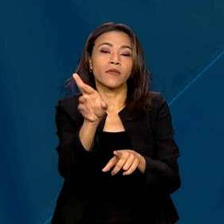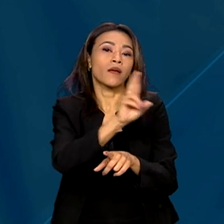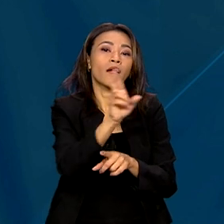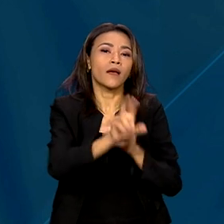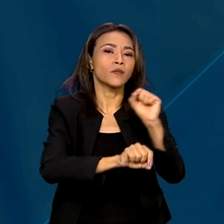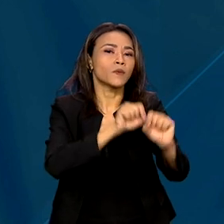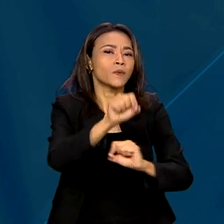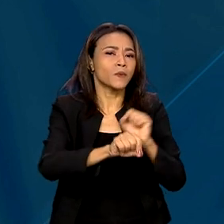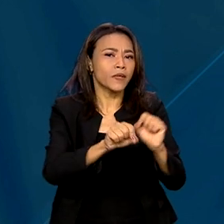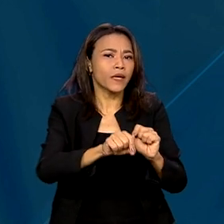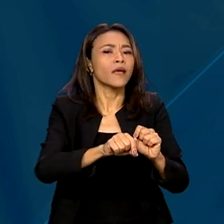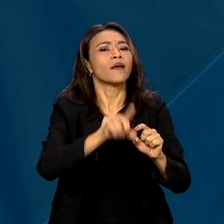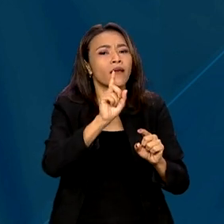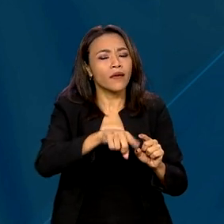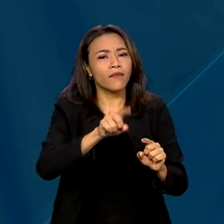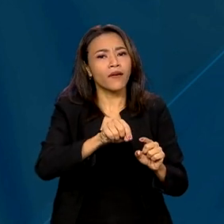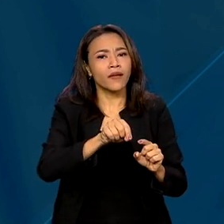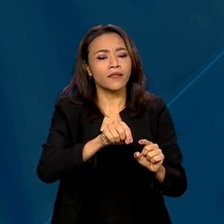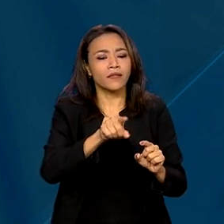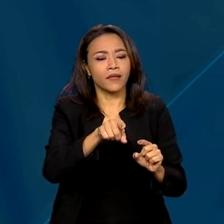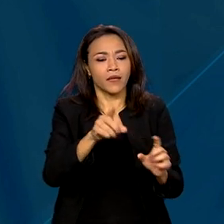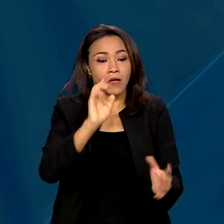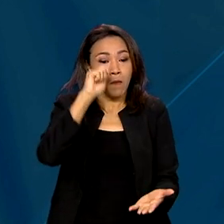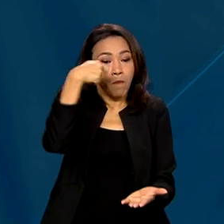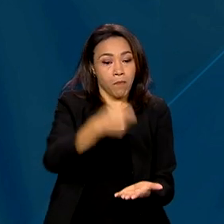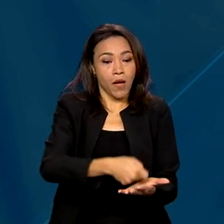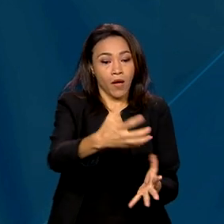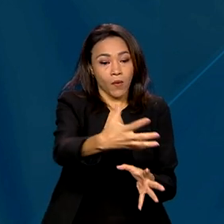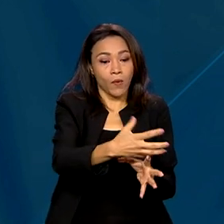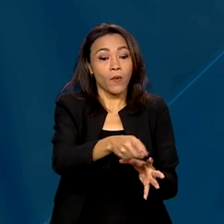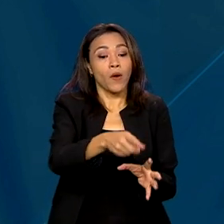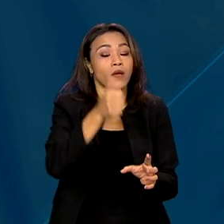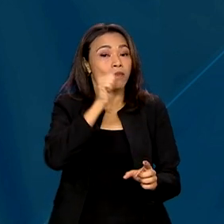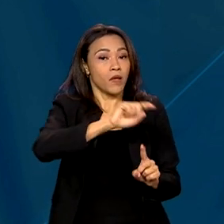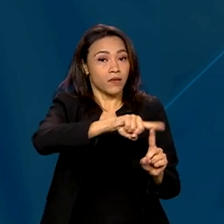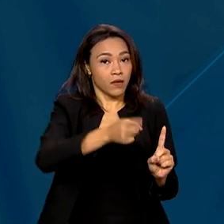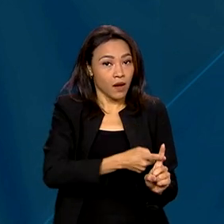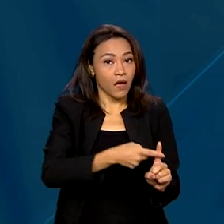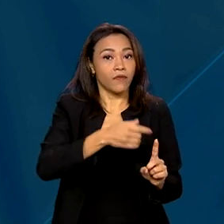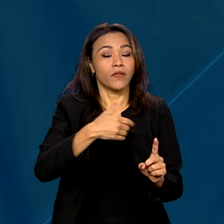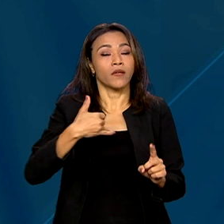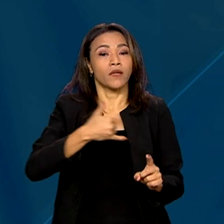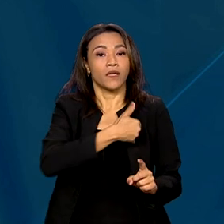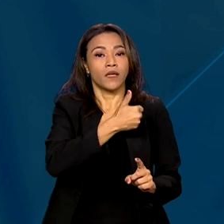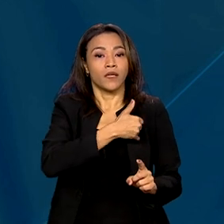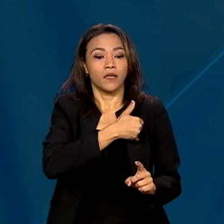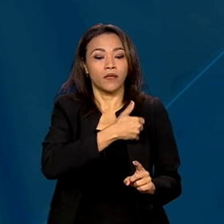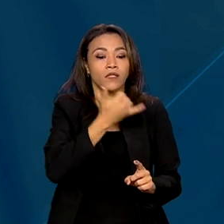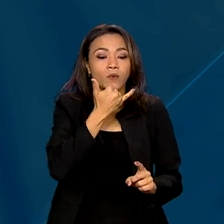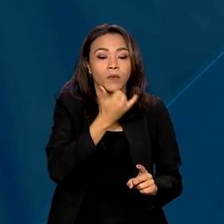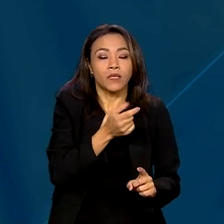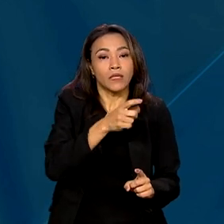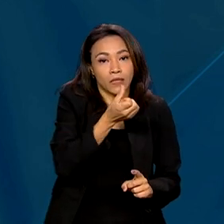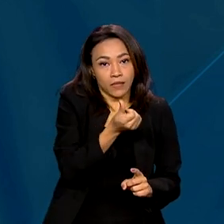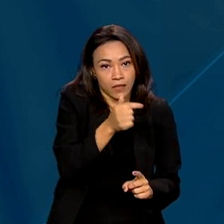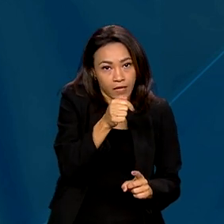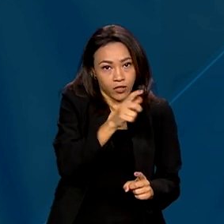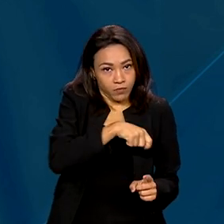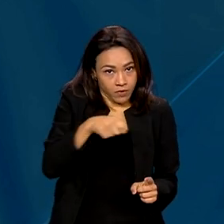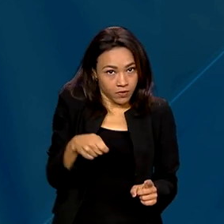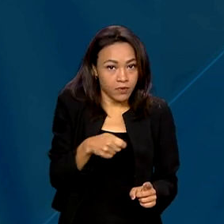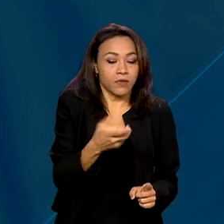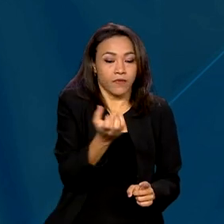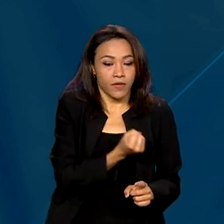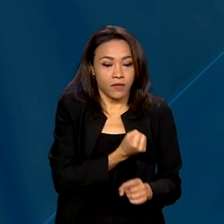benefício variável familiar, que será pago às grávidas, crianças com menos de 7 meses de idade e crianças